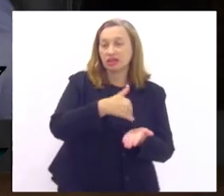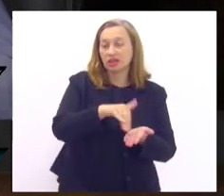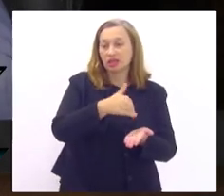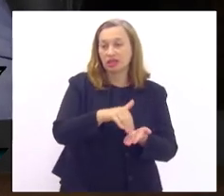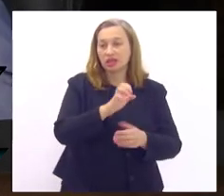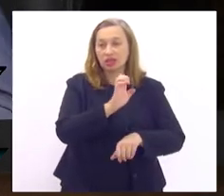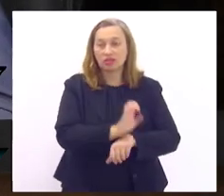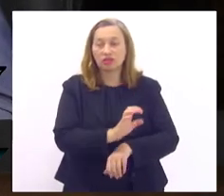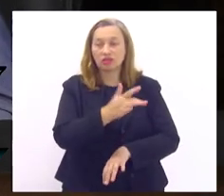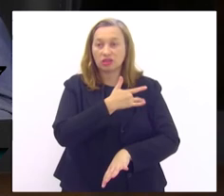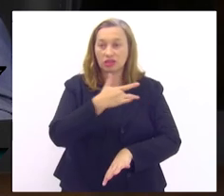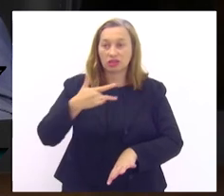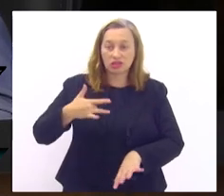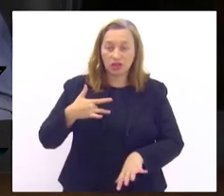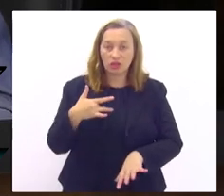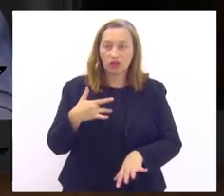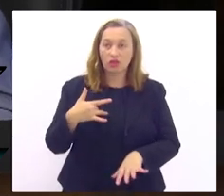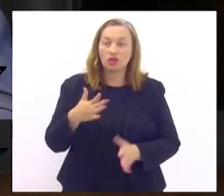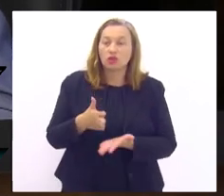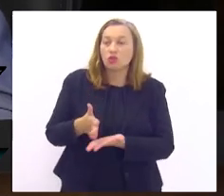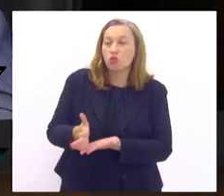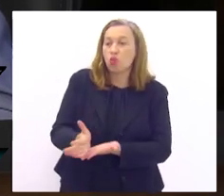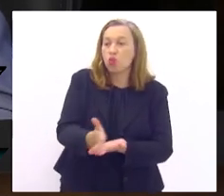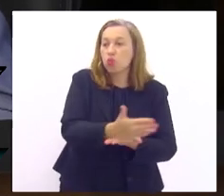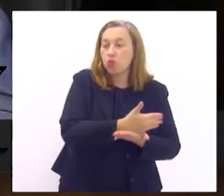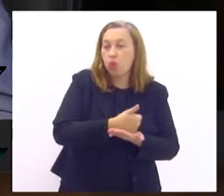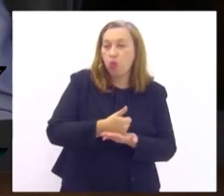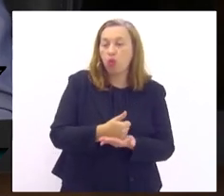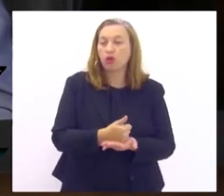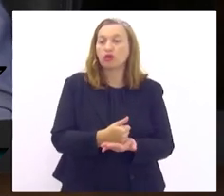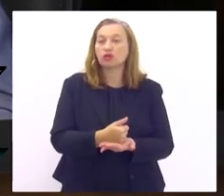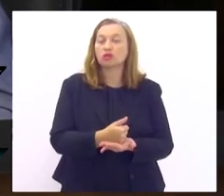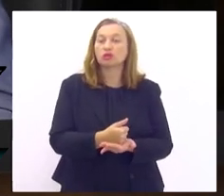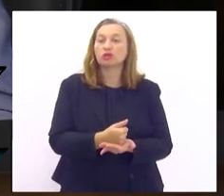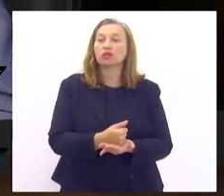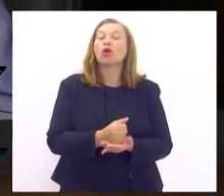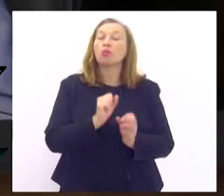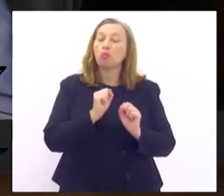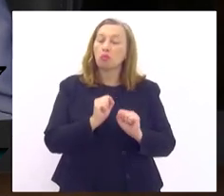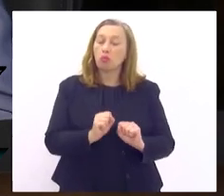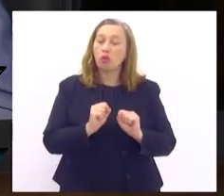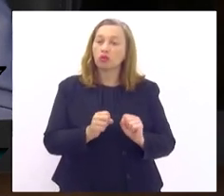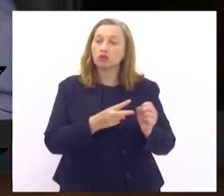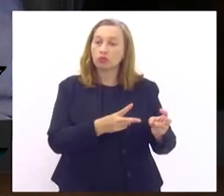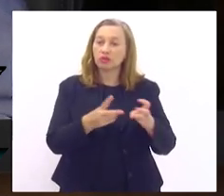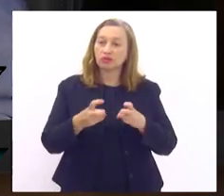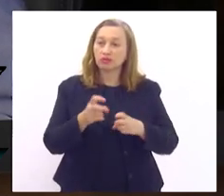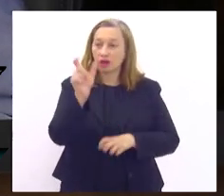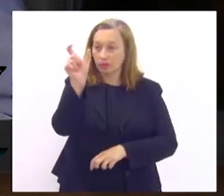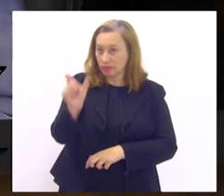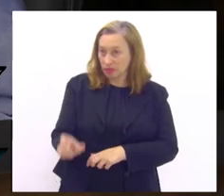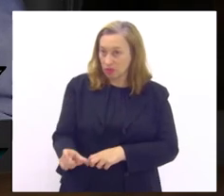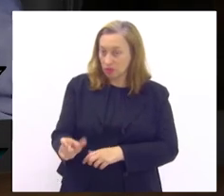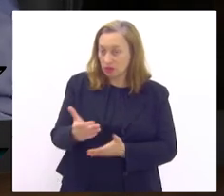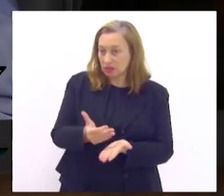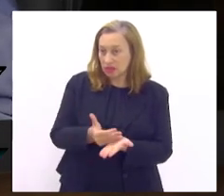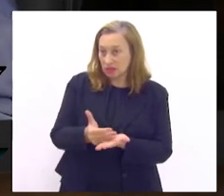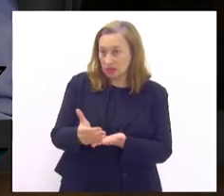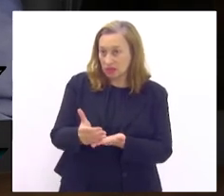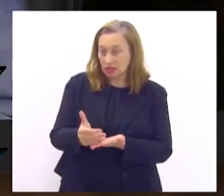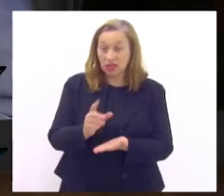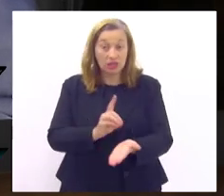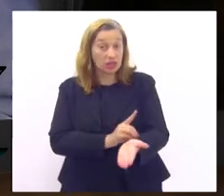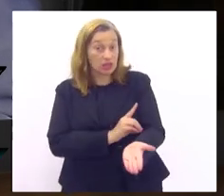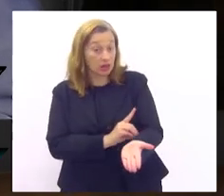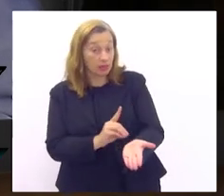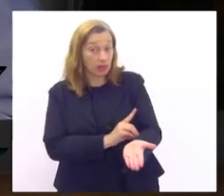secretaria com esses valores da hemoglobina glicada pode detectar a pessoa que está começando diabetes